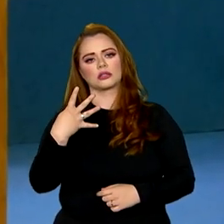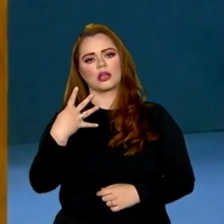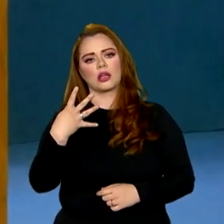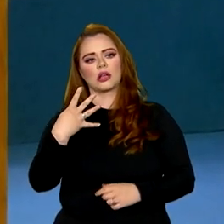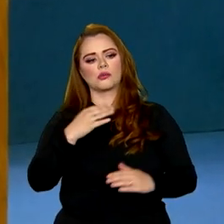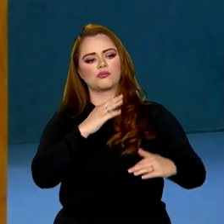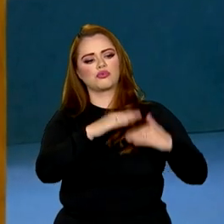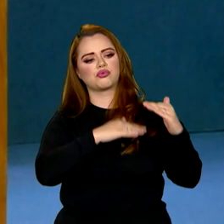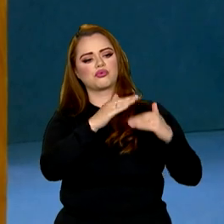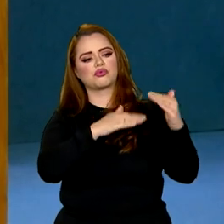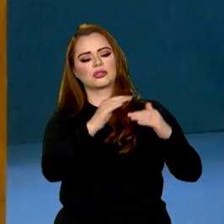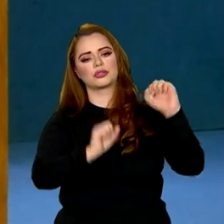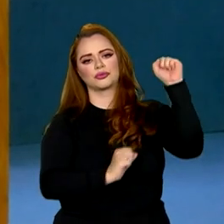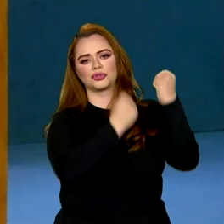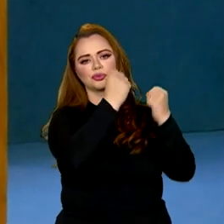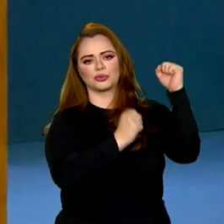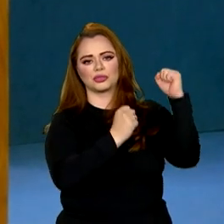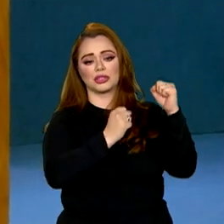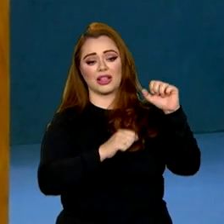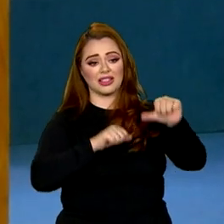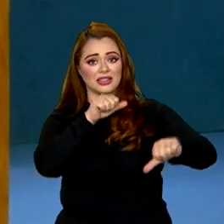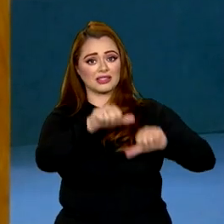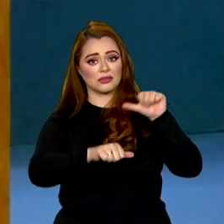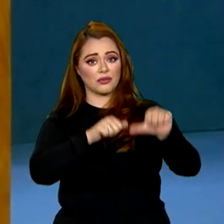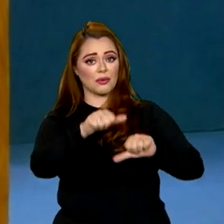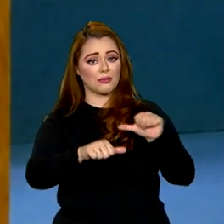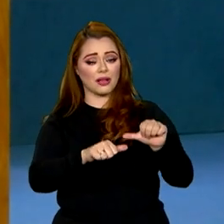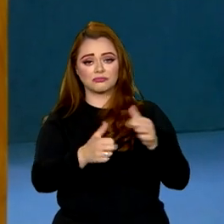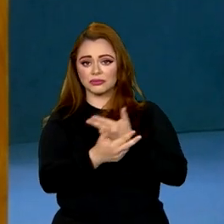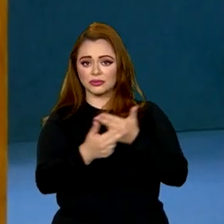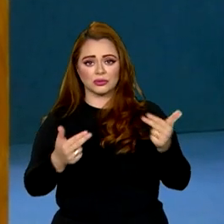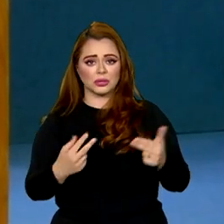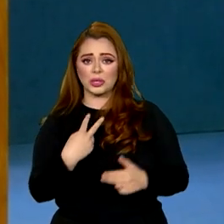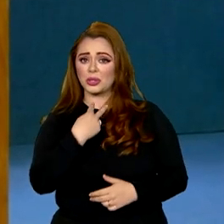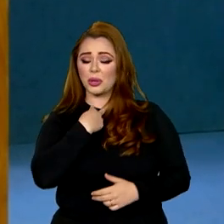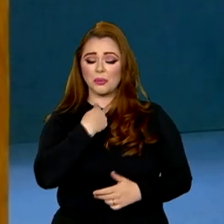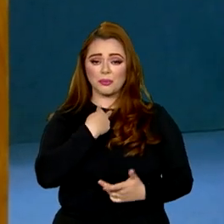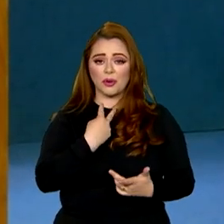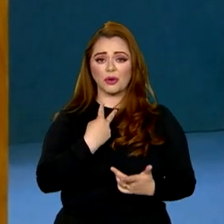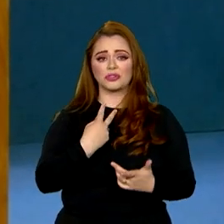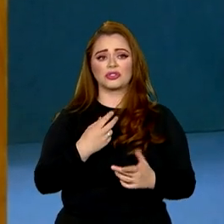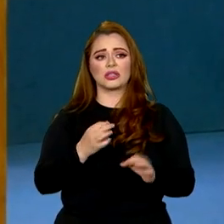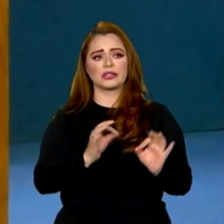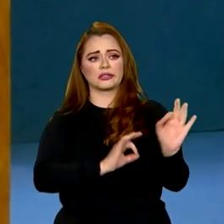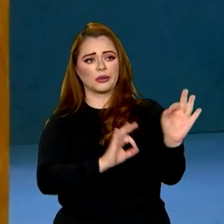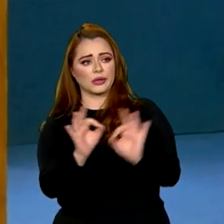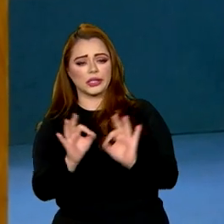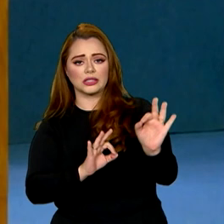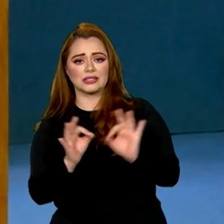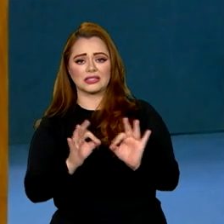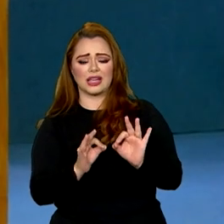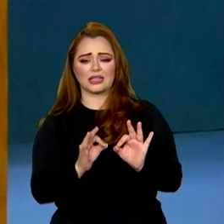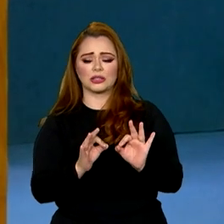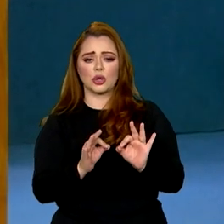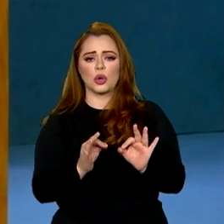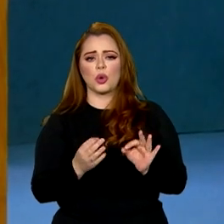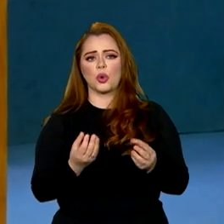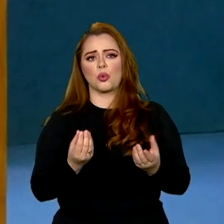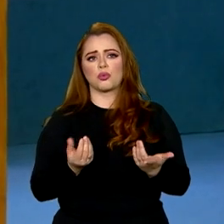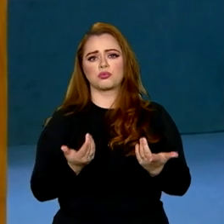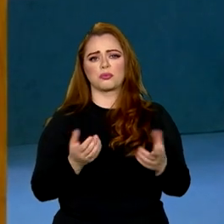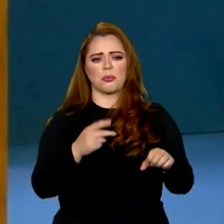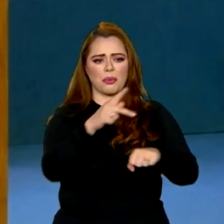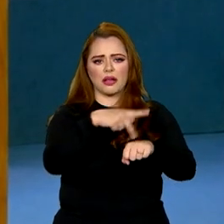Há duas grandes transformações em curso. Elas não podem ser moldadas por um punhado de economias